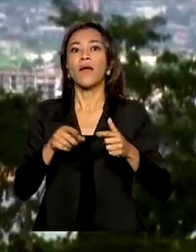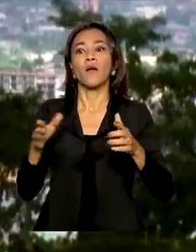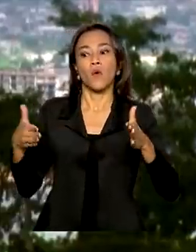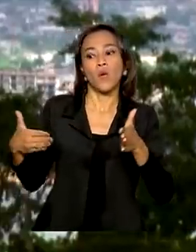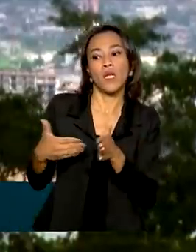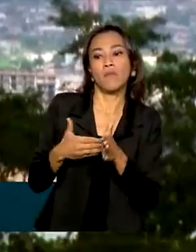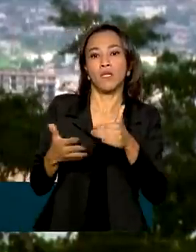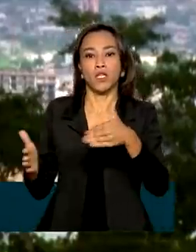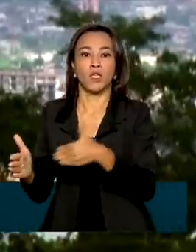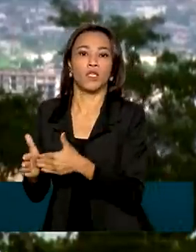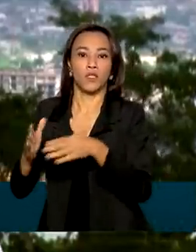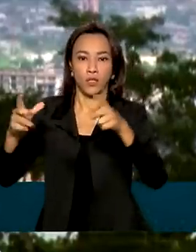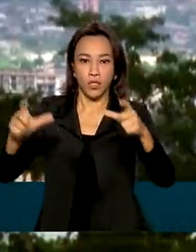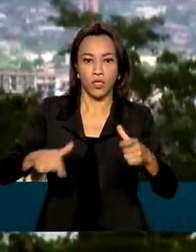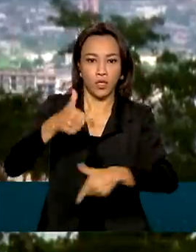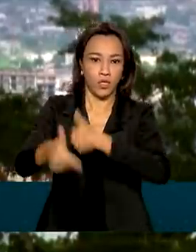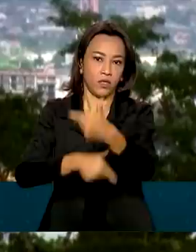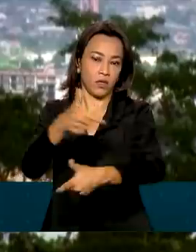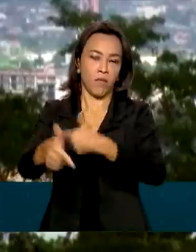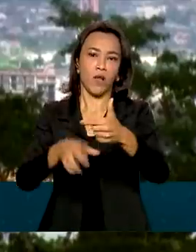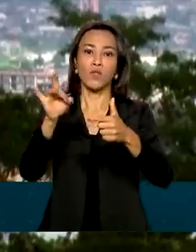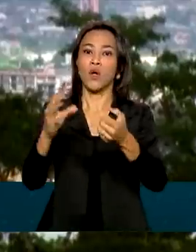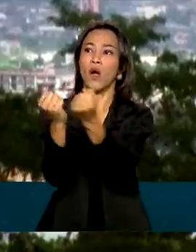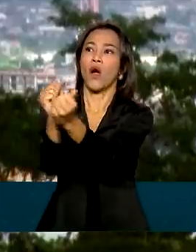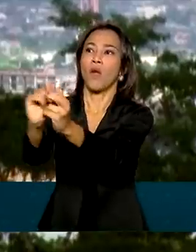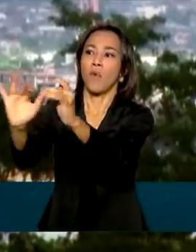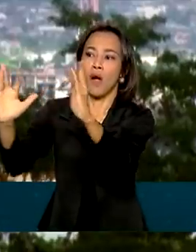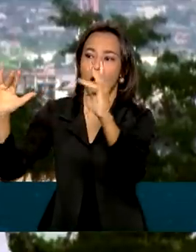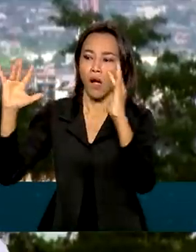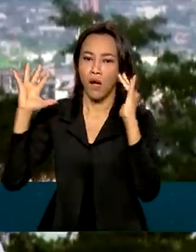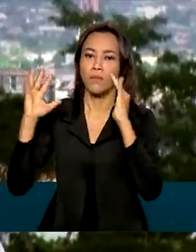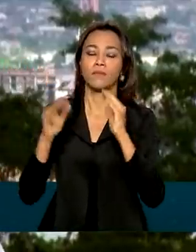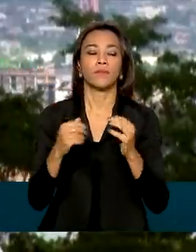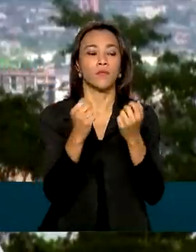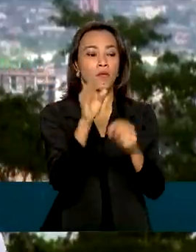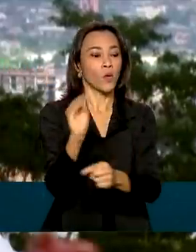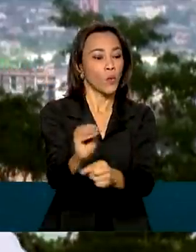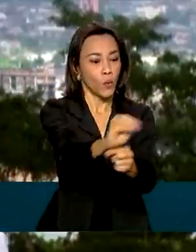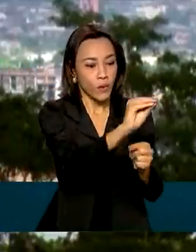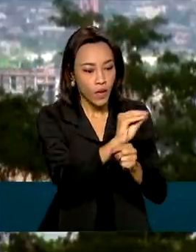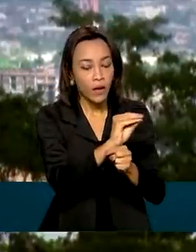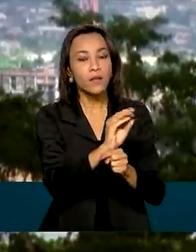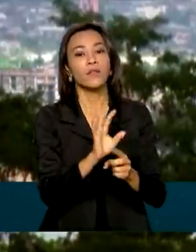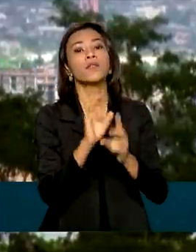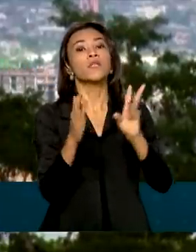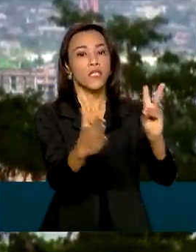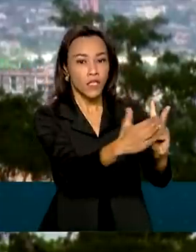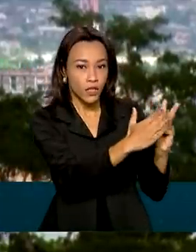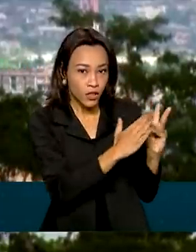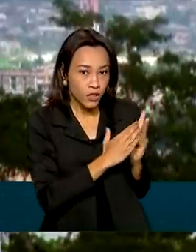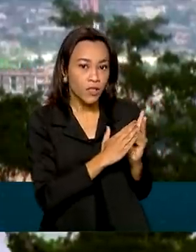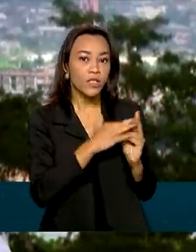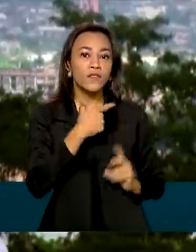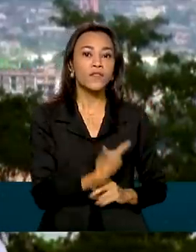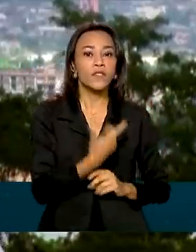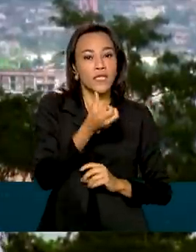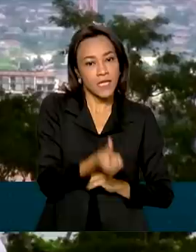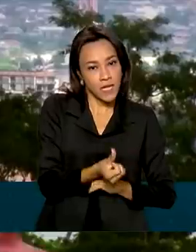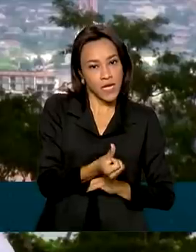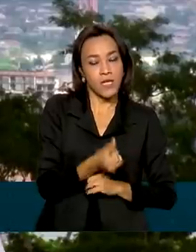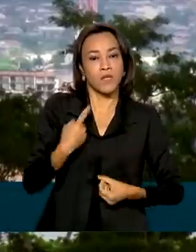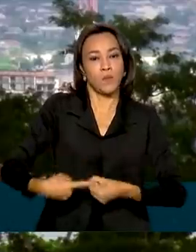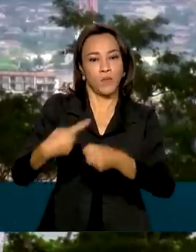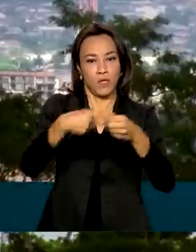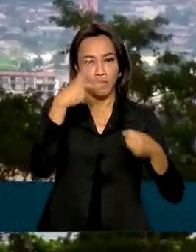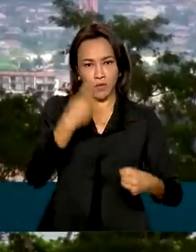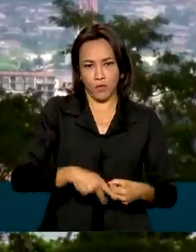Apenas florestas nacionais, áreas de proteção ambiental e reservas indígenas de 26 municípios dos estados do